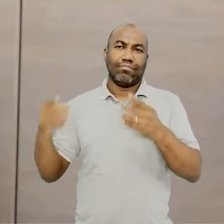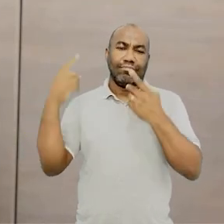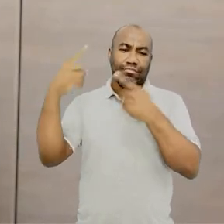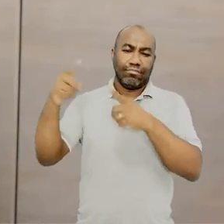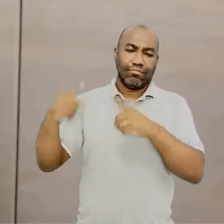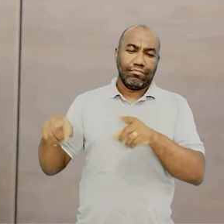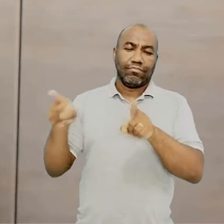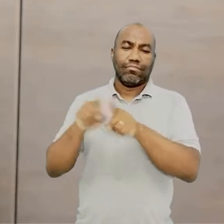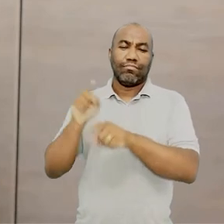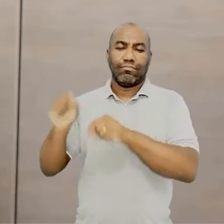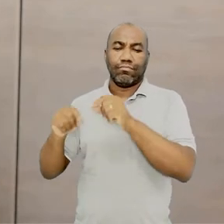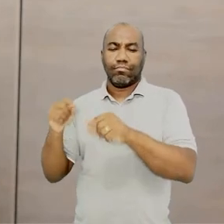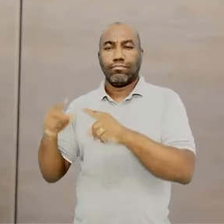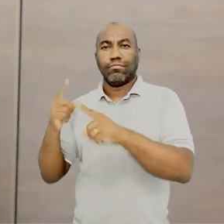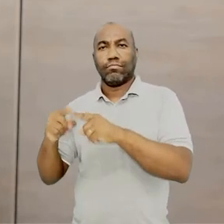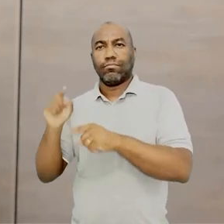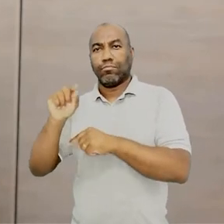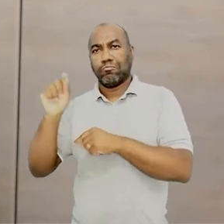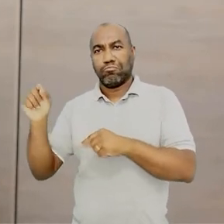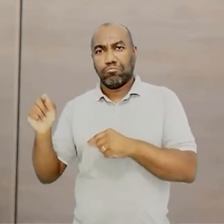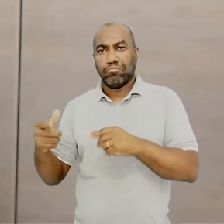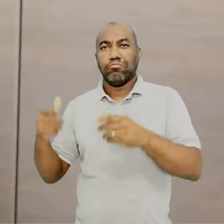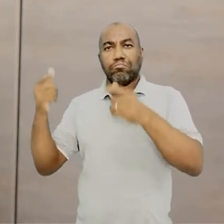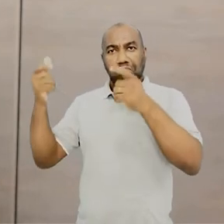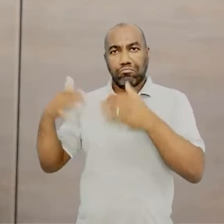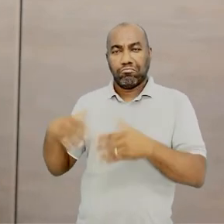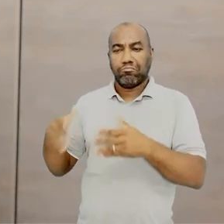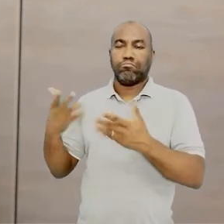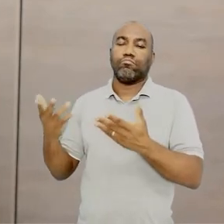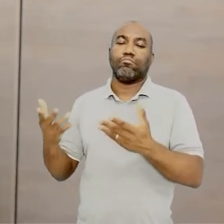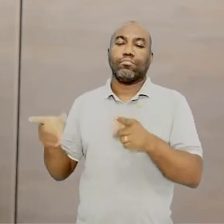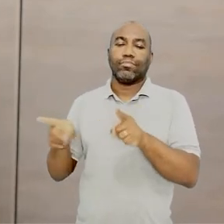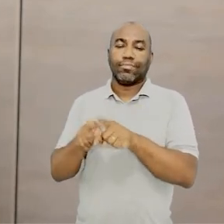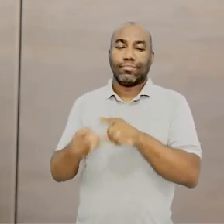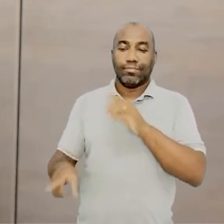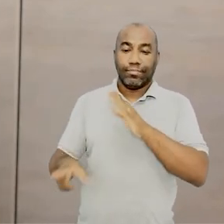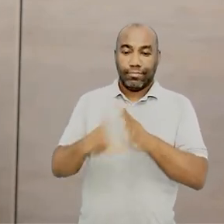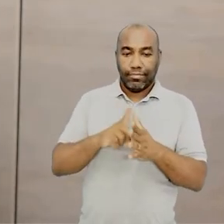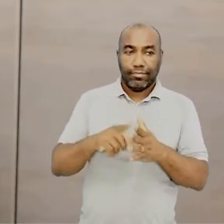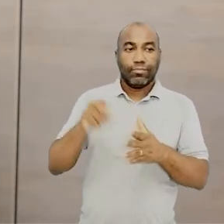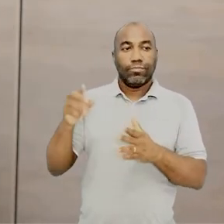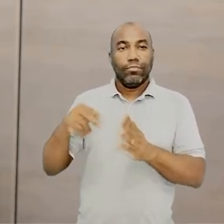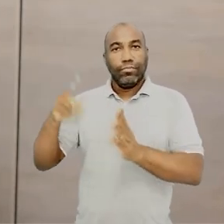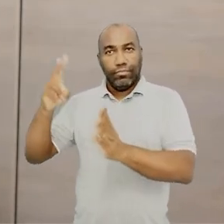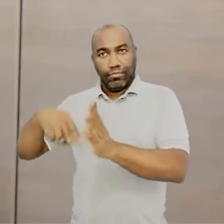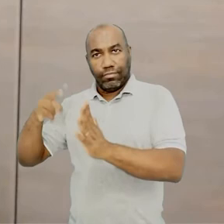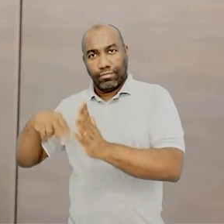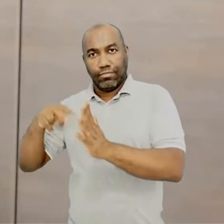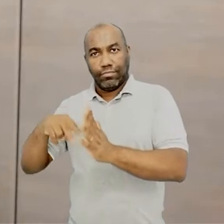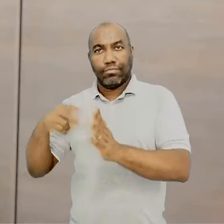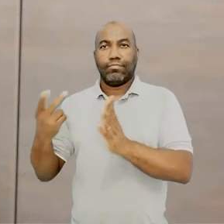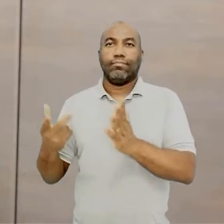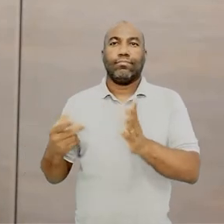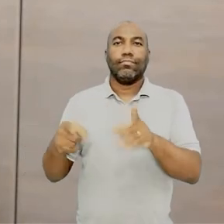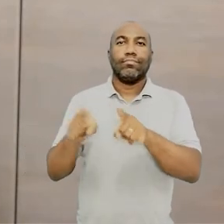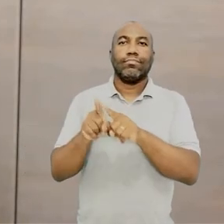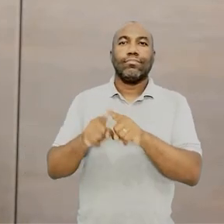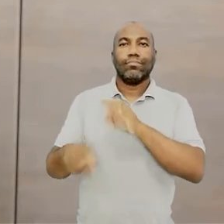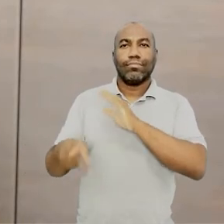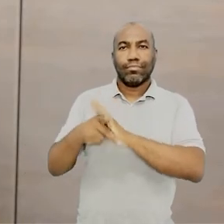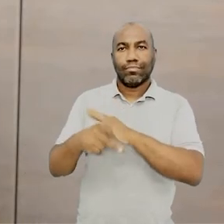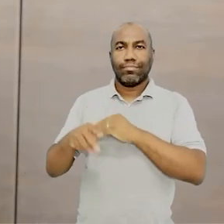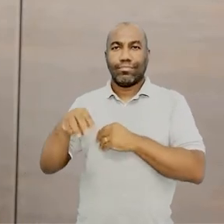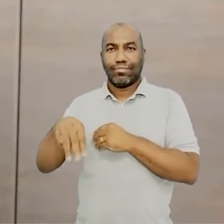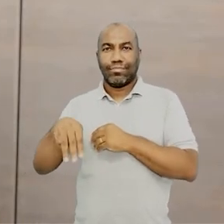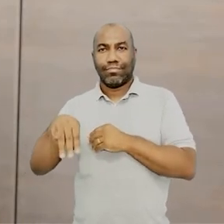Ele era um índio burguês, um índio europeu. Agora, não. Quando eu tenho o índio de